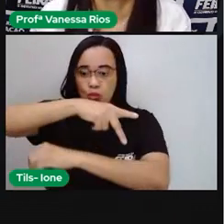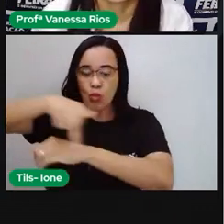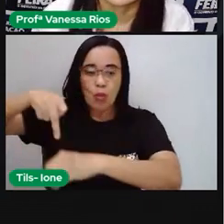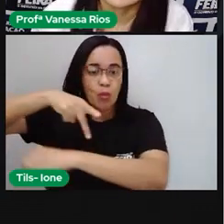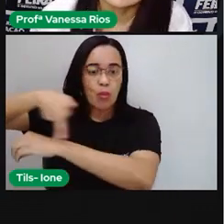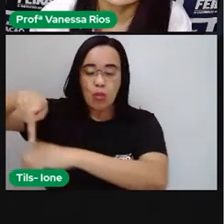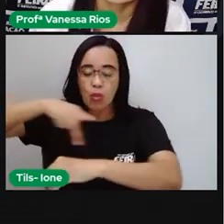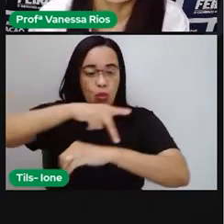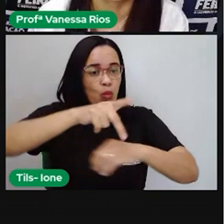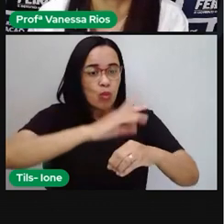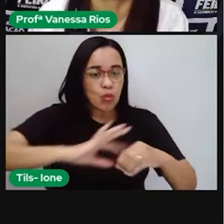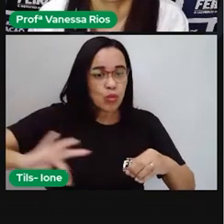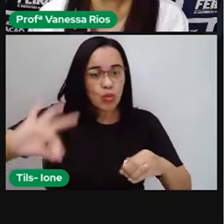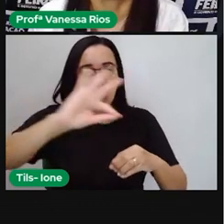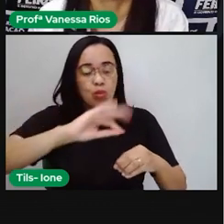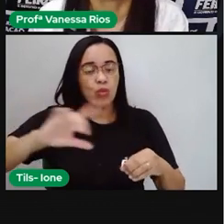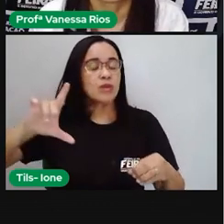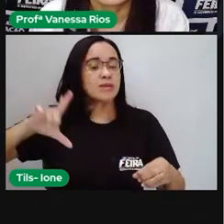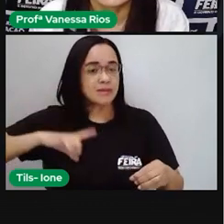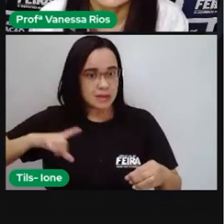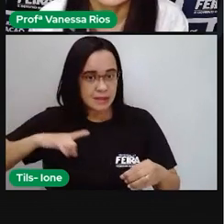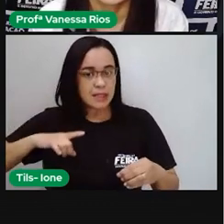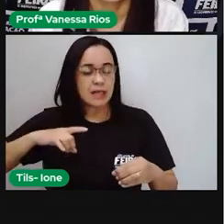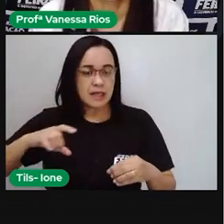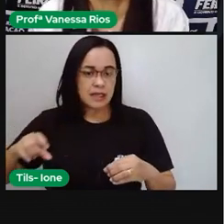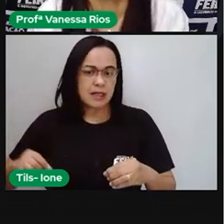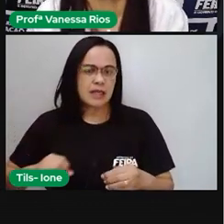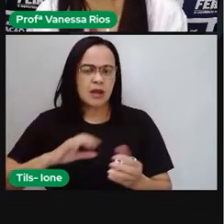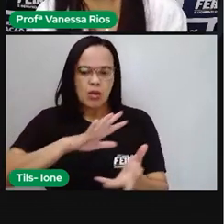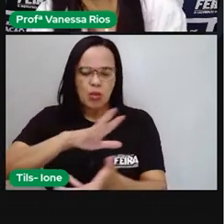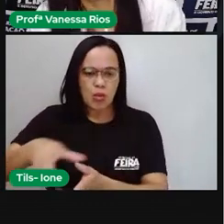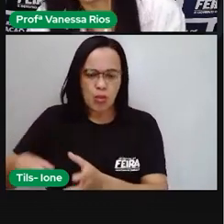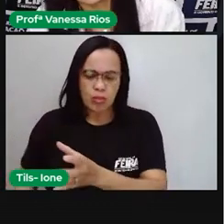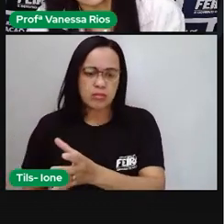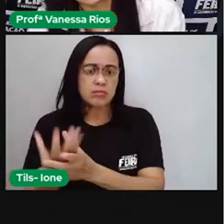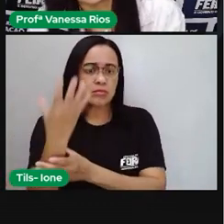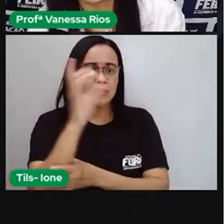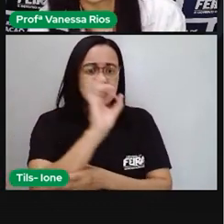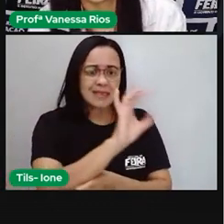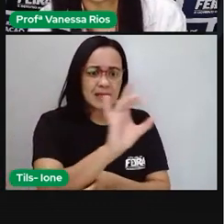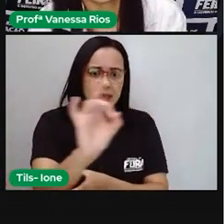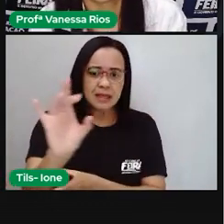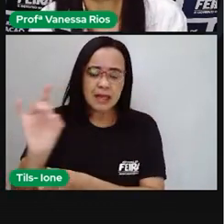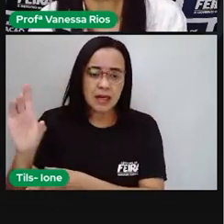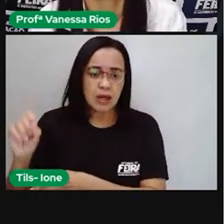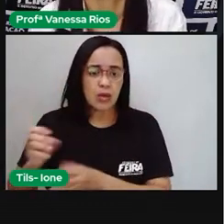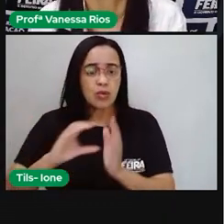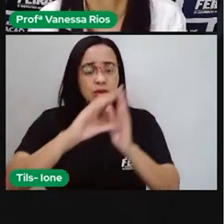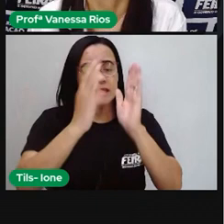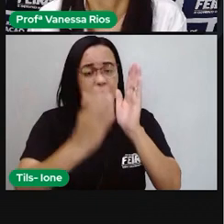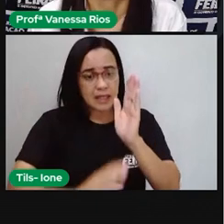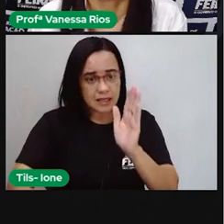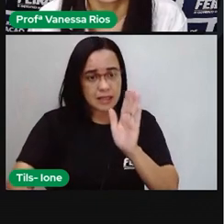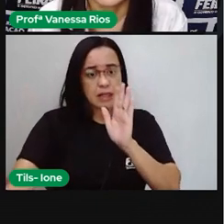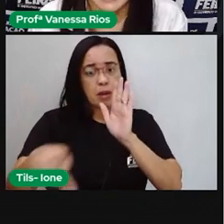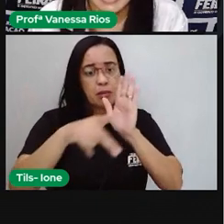os continentes, eles formam aí o mundo e cada um traz aí as suas características